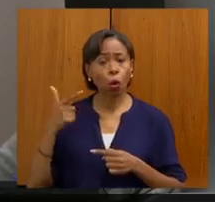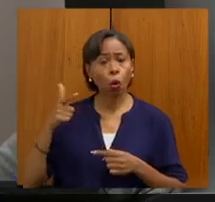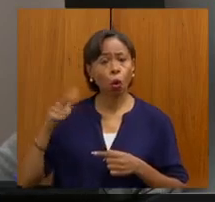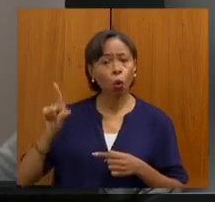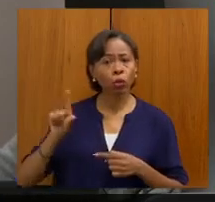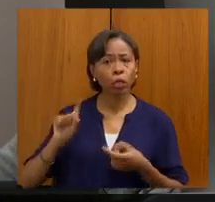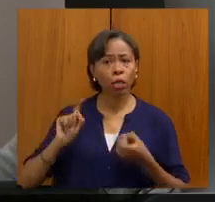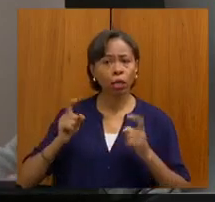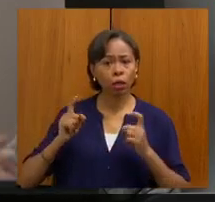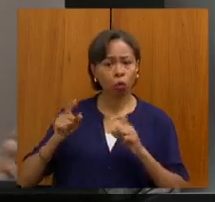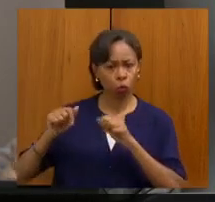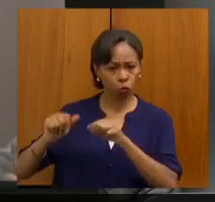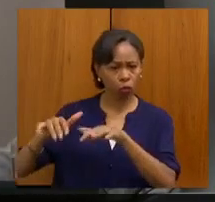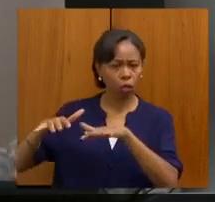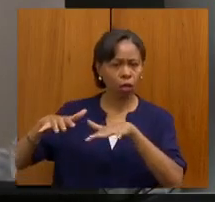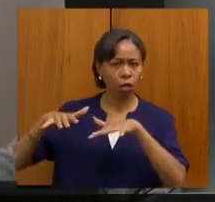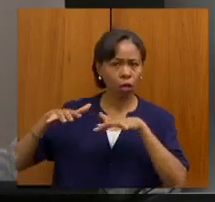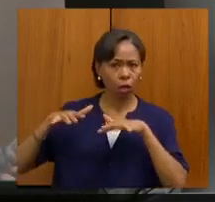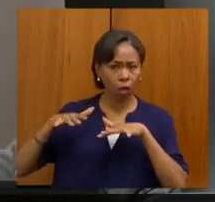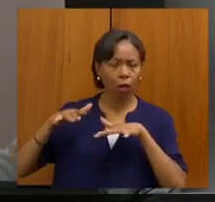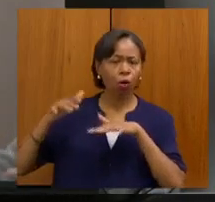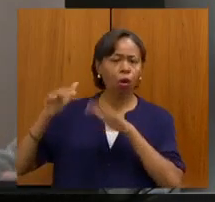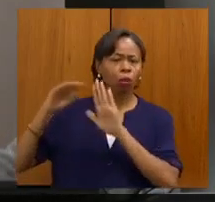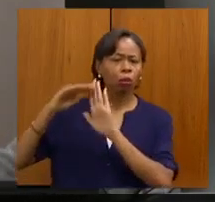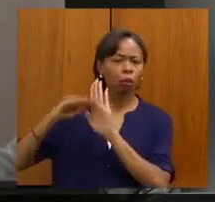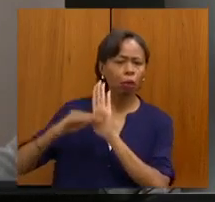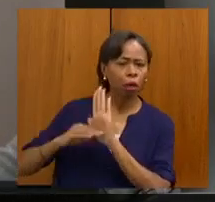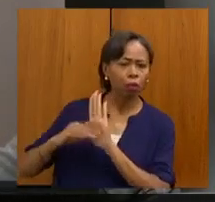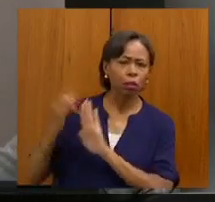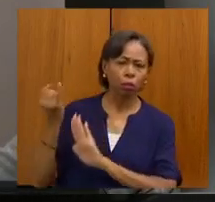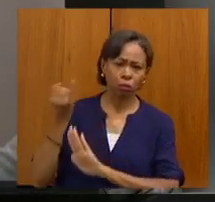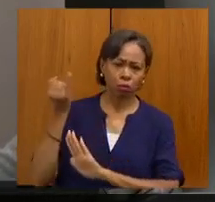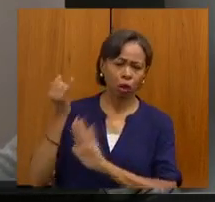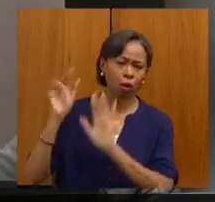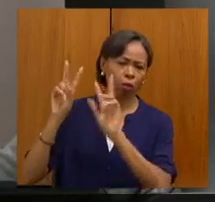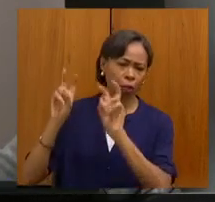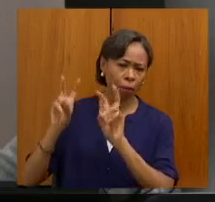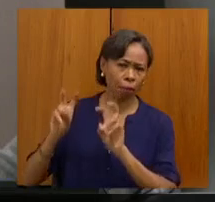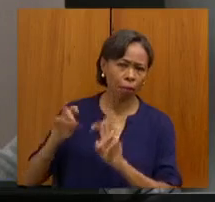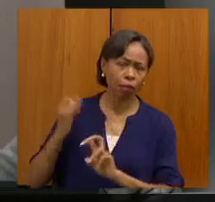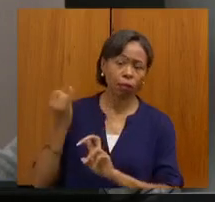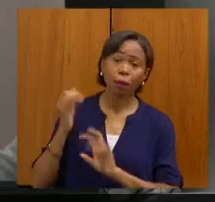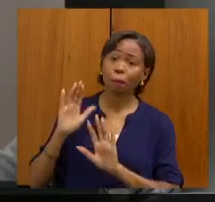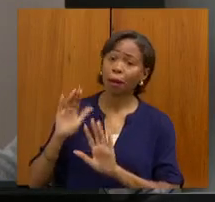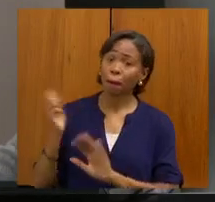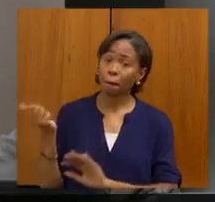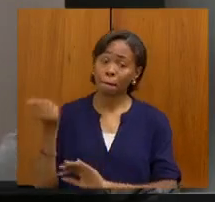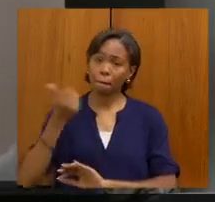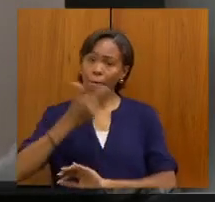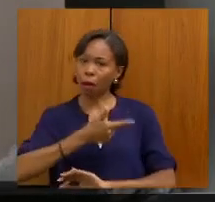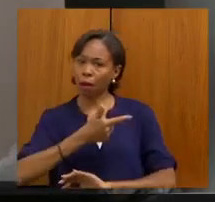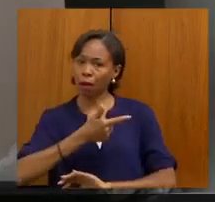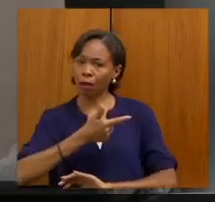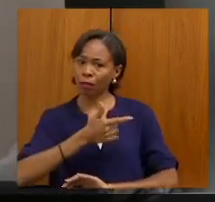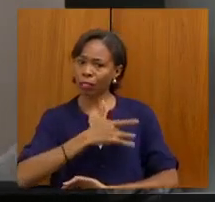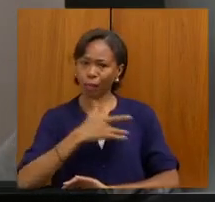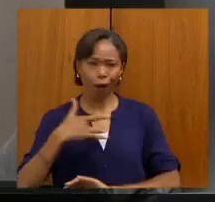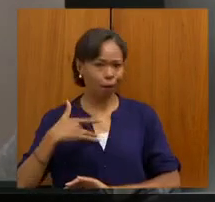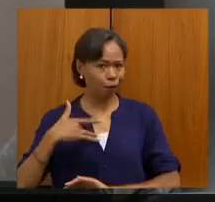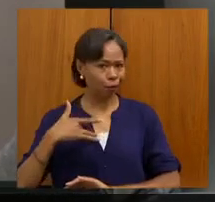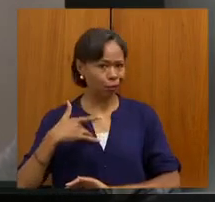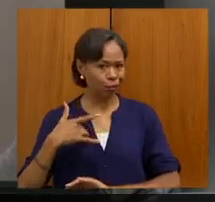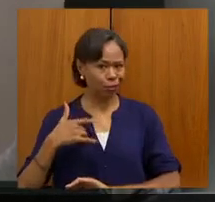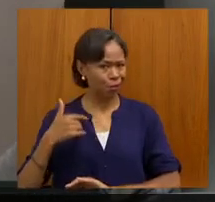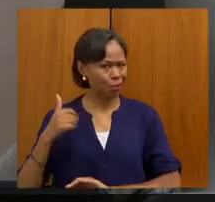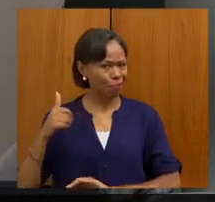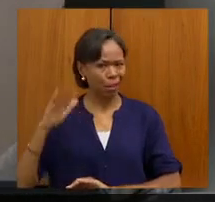nós vamos discutir matérias importantes, mas não maiores do que a saúde, do que a presença do secretário,